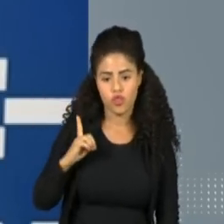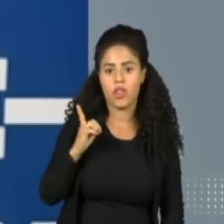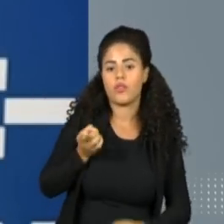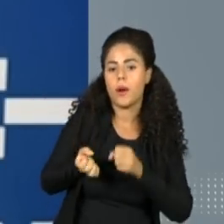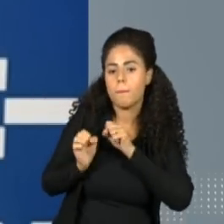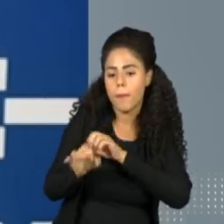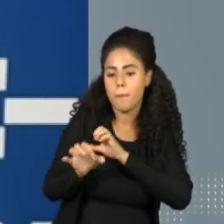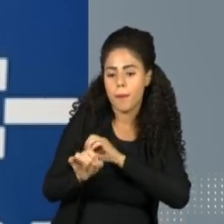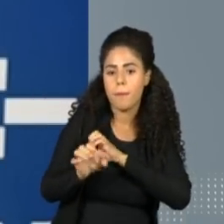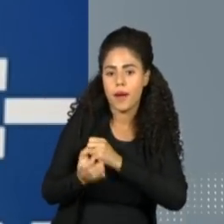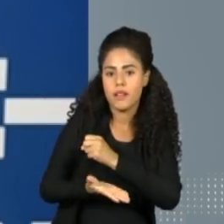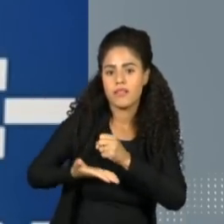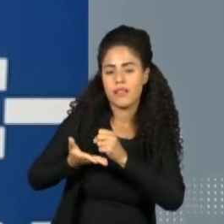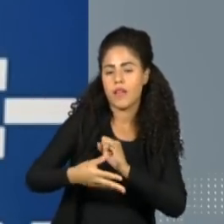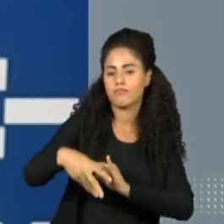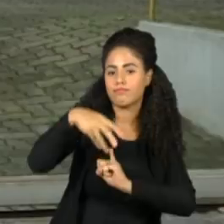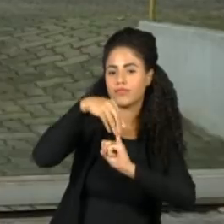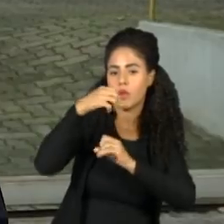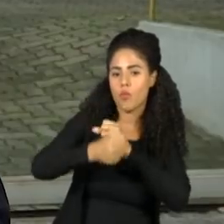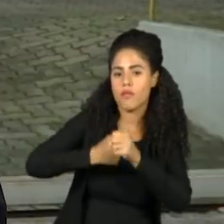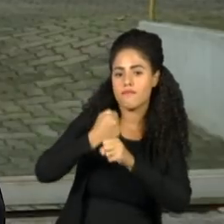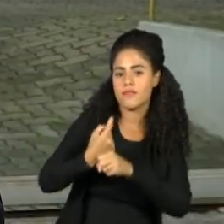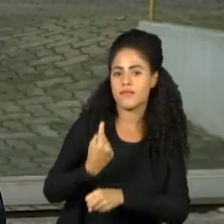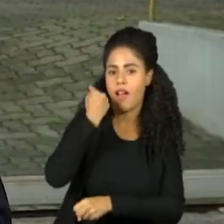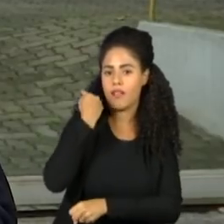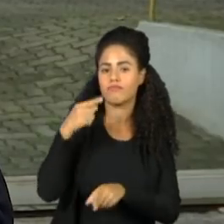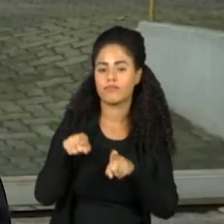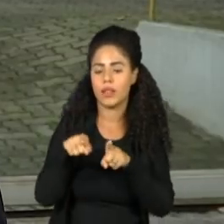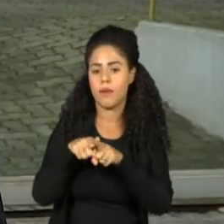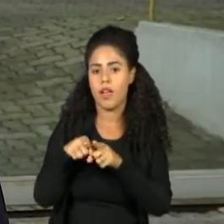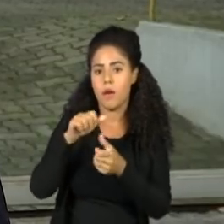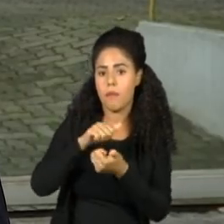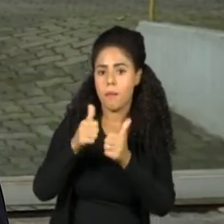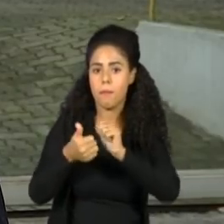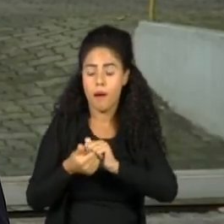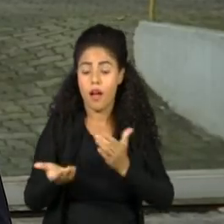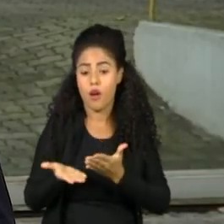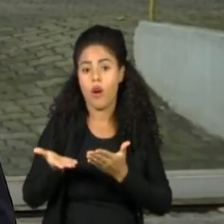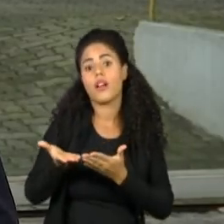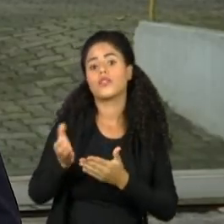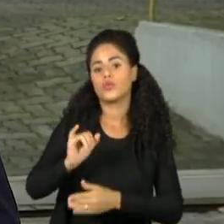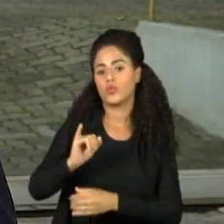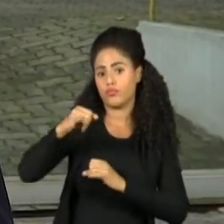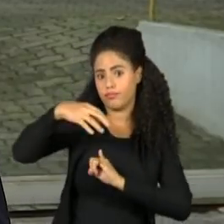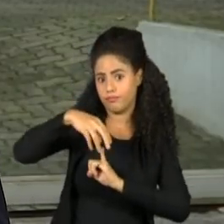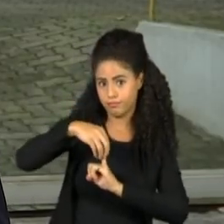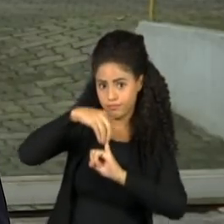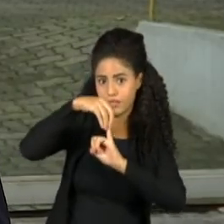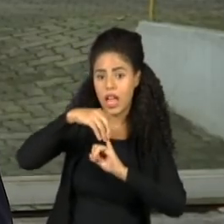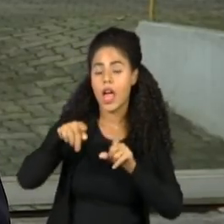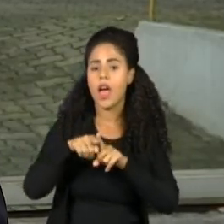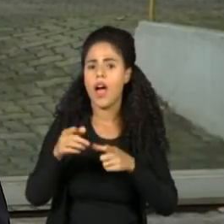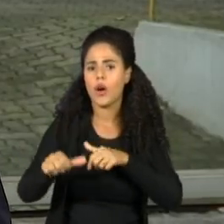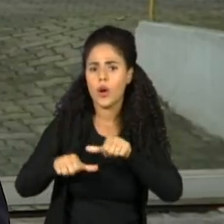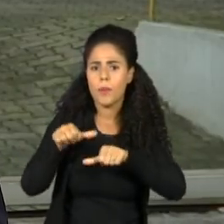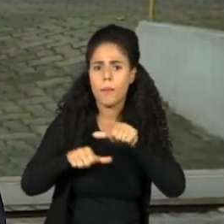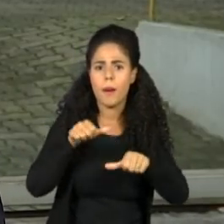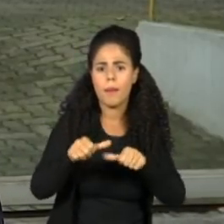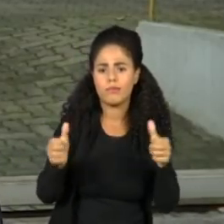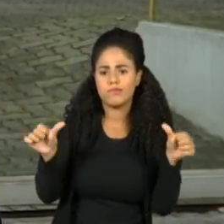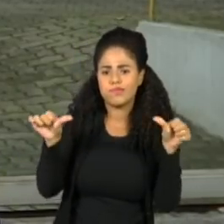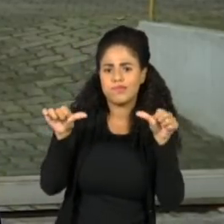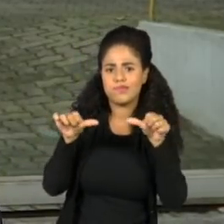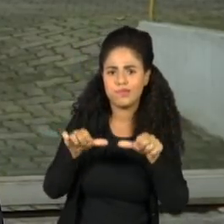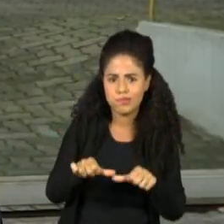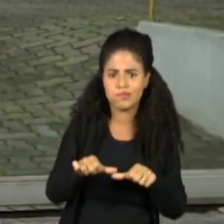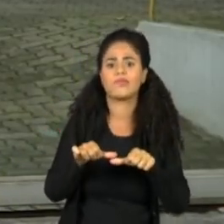educacionais do órgão desde o ano passado. As trocas no alto comando do INEP já eram esperadas, principalmente depois da crise histórica